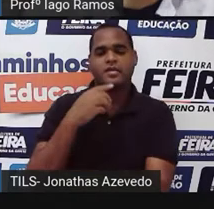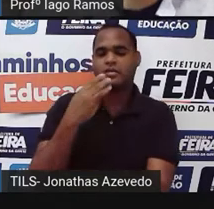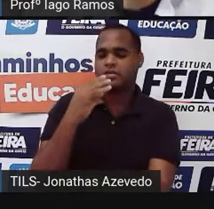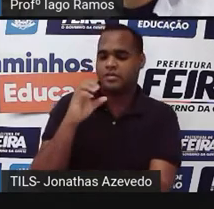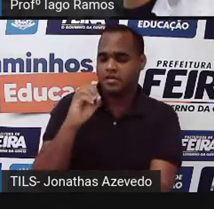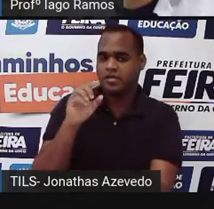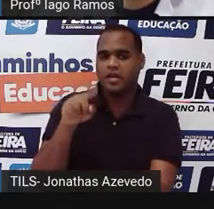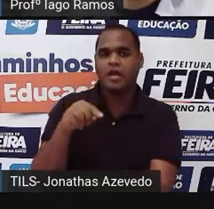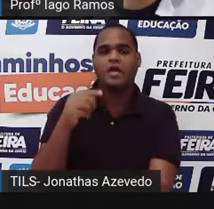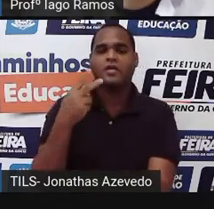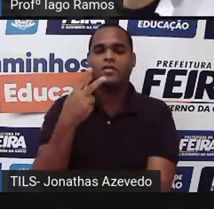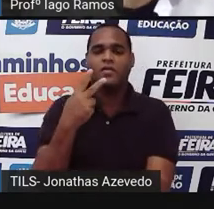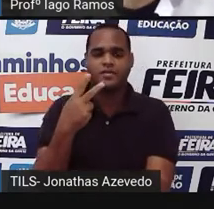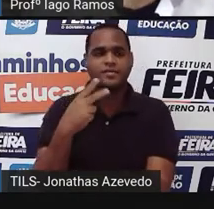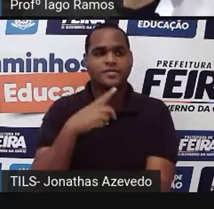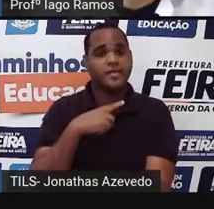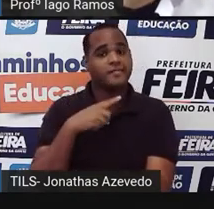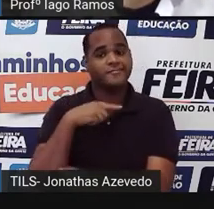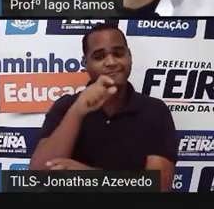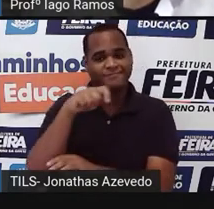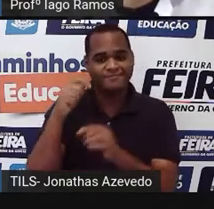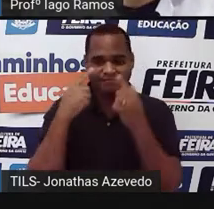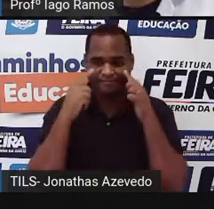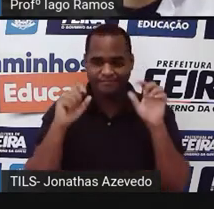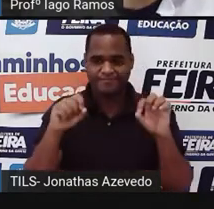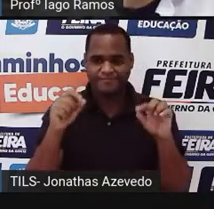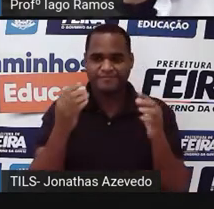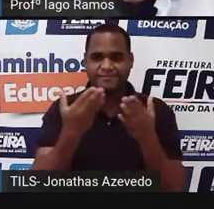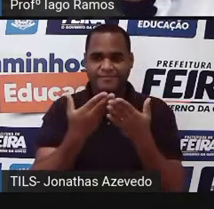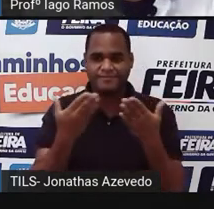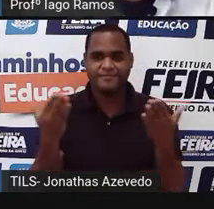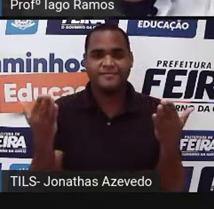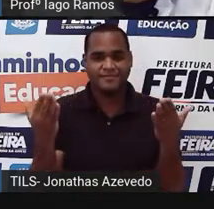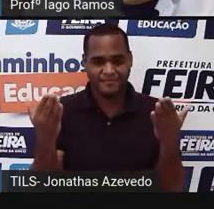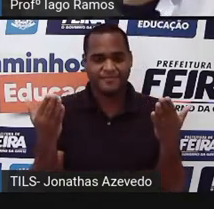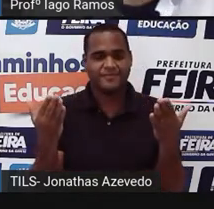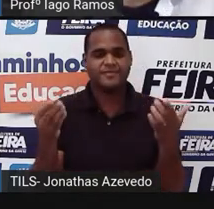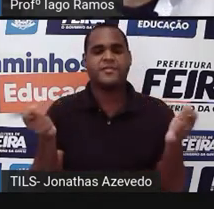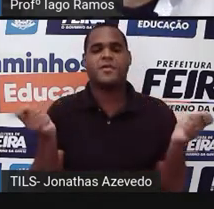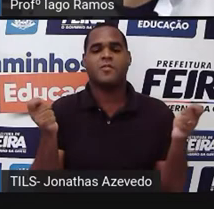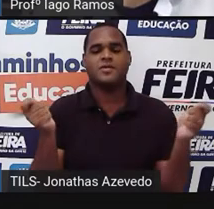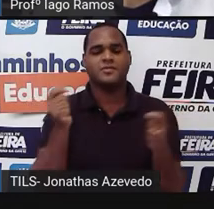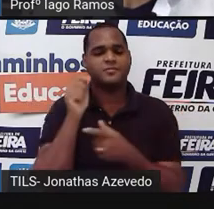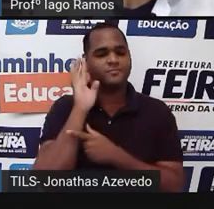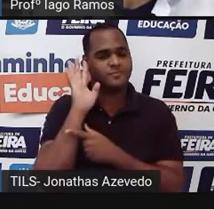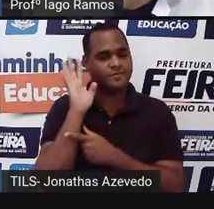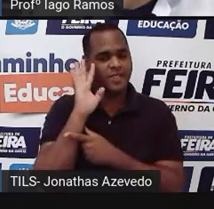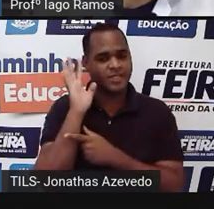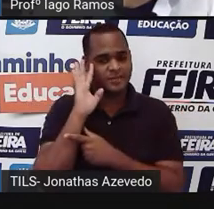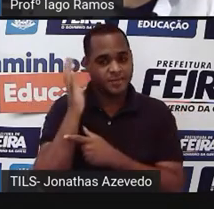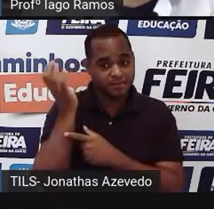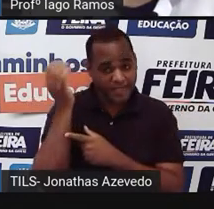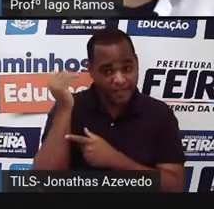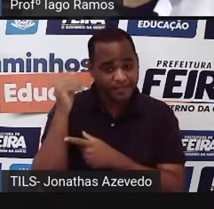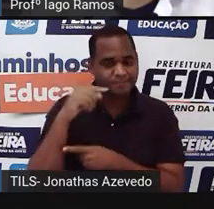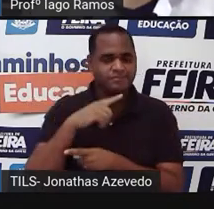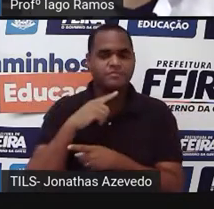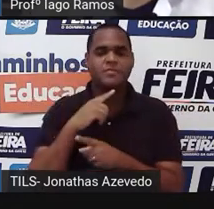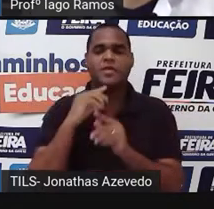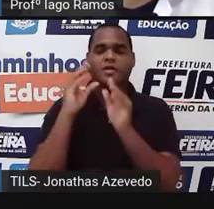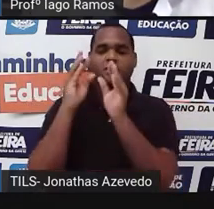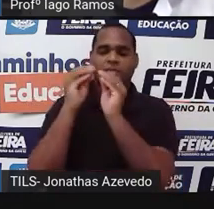mentalmente. está escrito ali na tela para que você veja. Mas isso é feito mentalmente. Tá bom? Então, fazendo essa